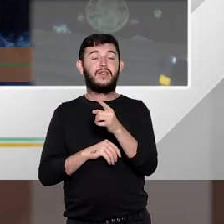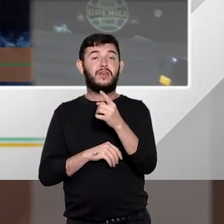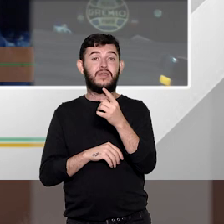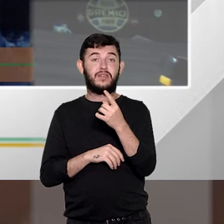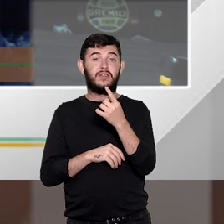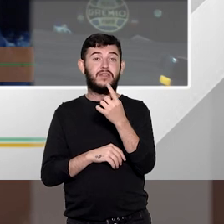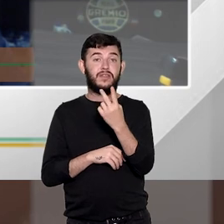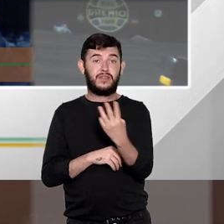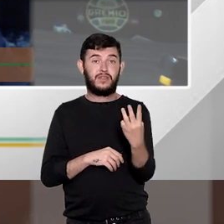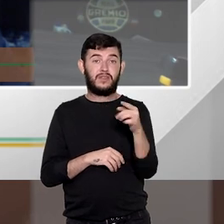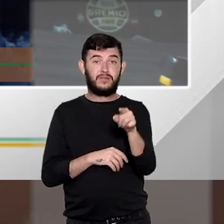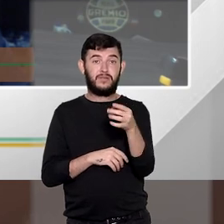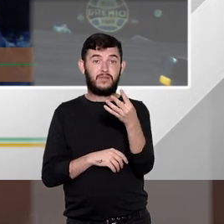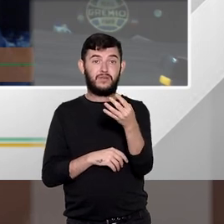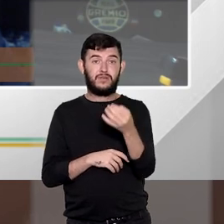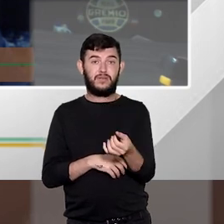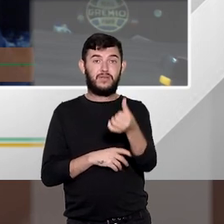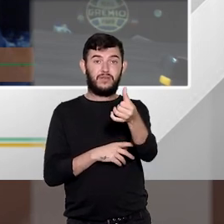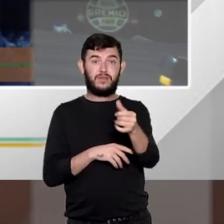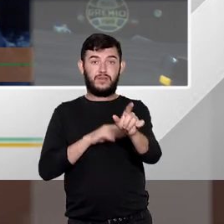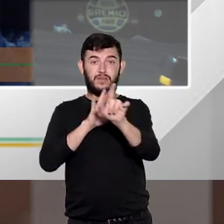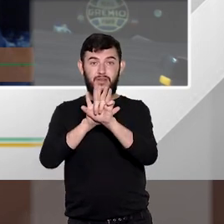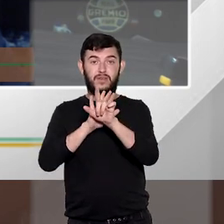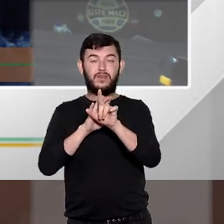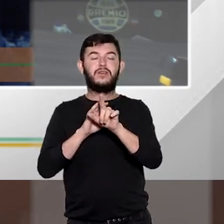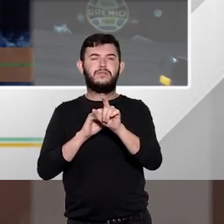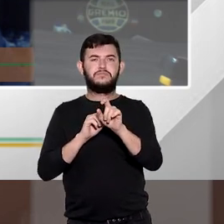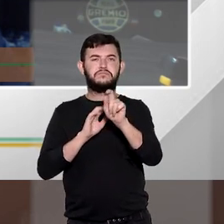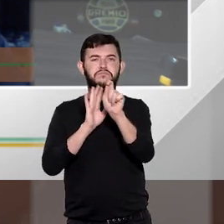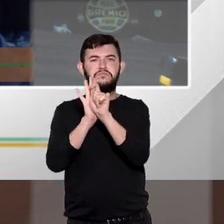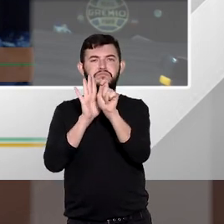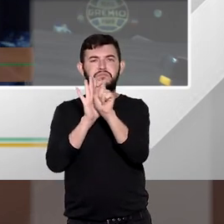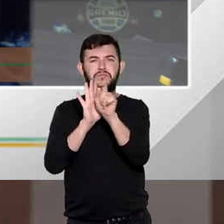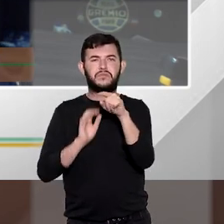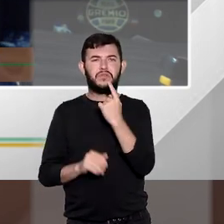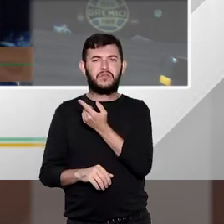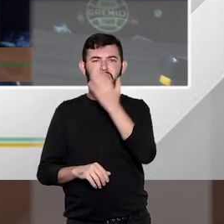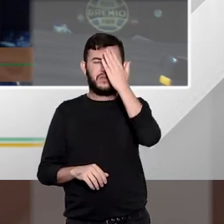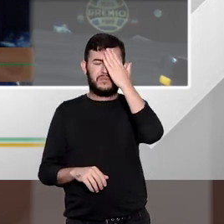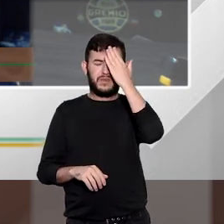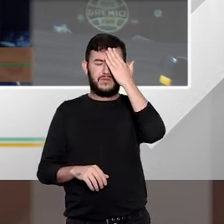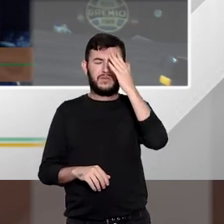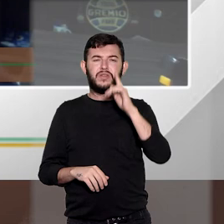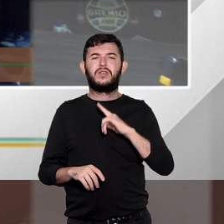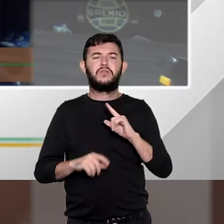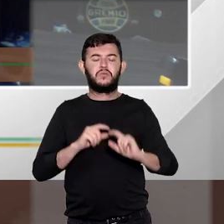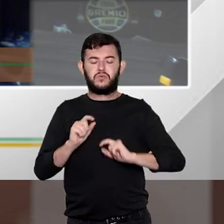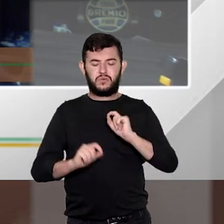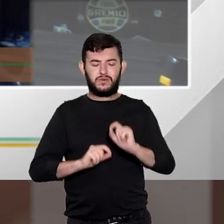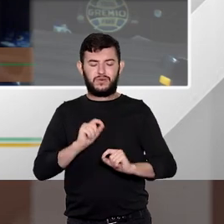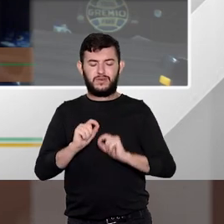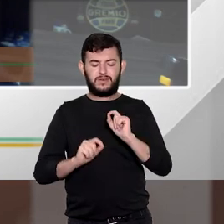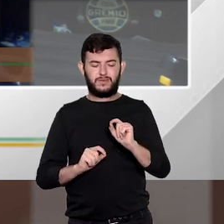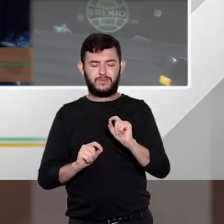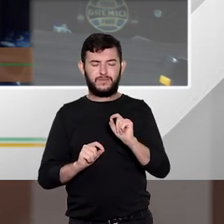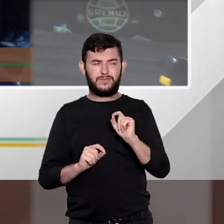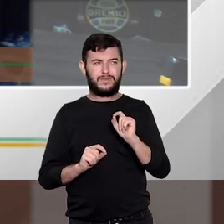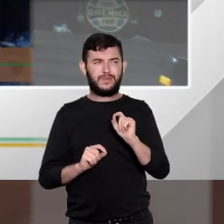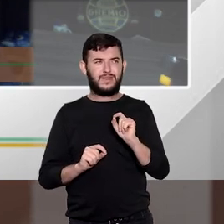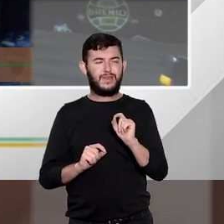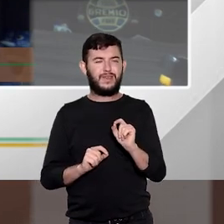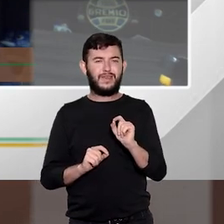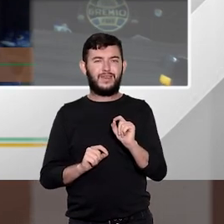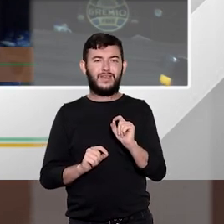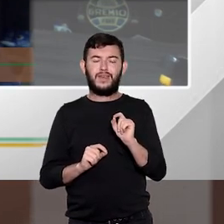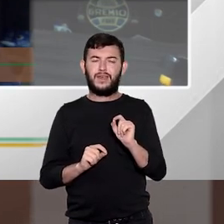que é a lei de drogas e é curioso porque quando se trata desse tipo desse tipo